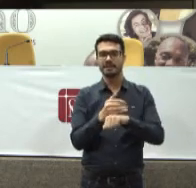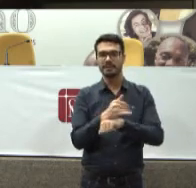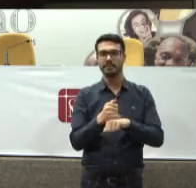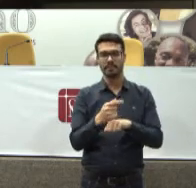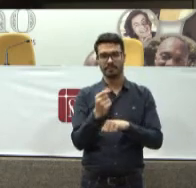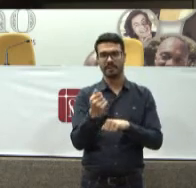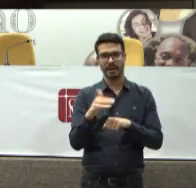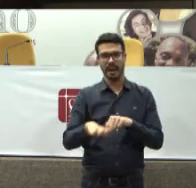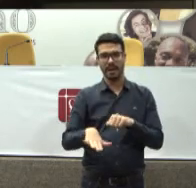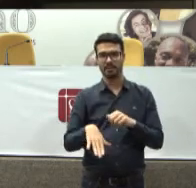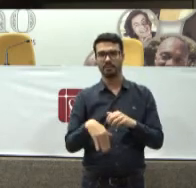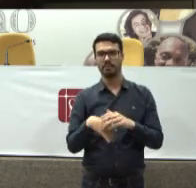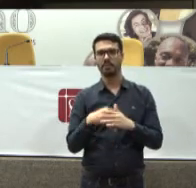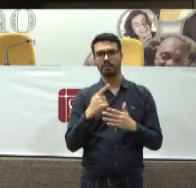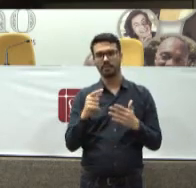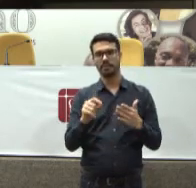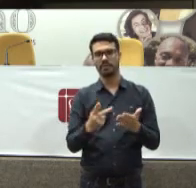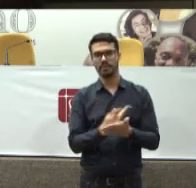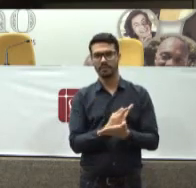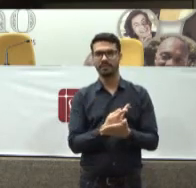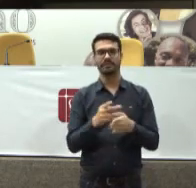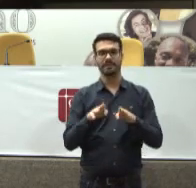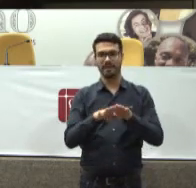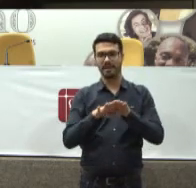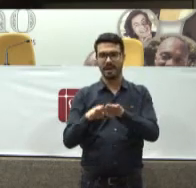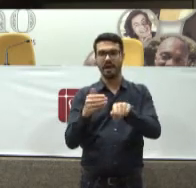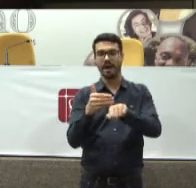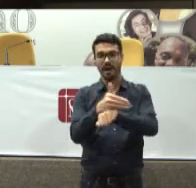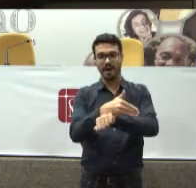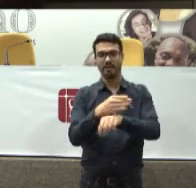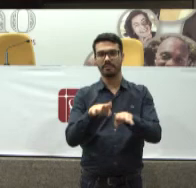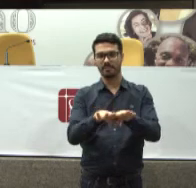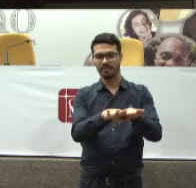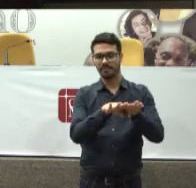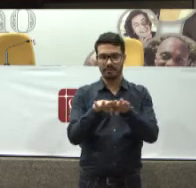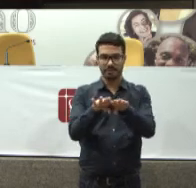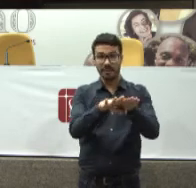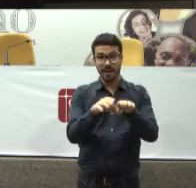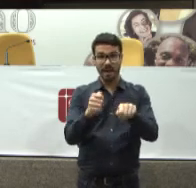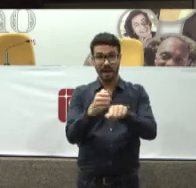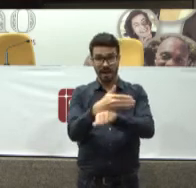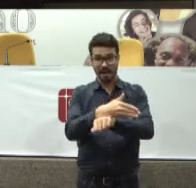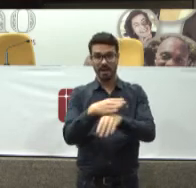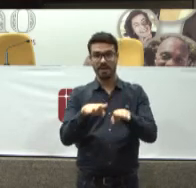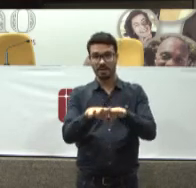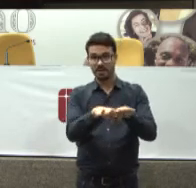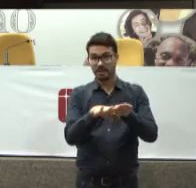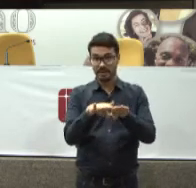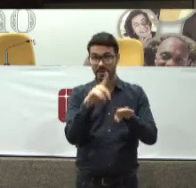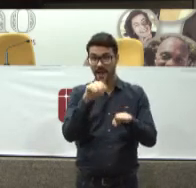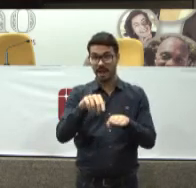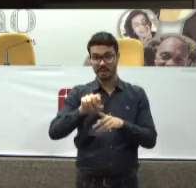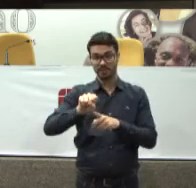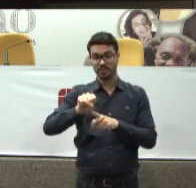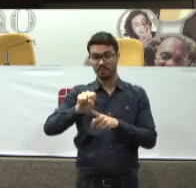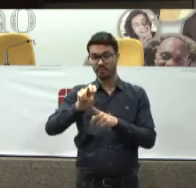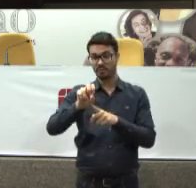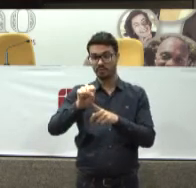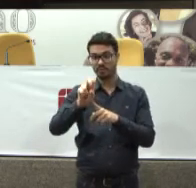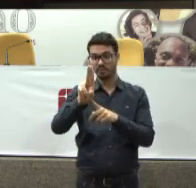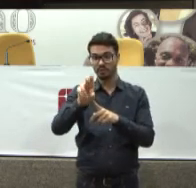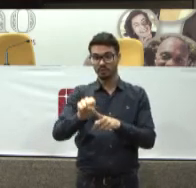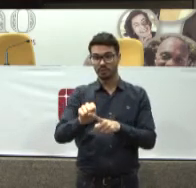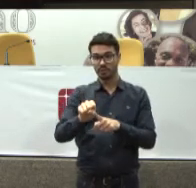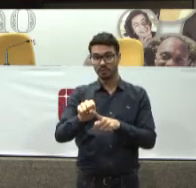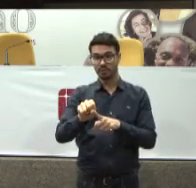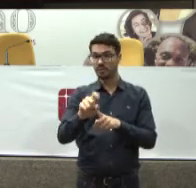E por fim Se prevê Um acesso igualitário Veja O acesso igualitário É no SUS Que é o sistema único Então é para todo mundo